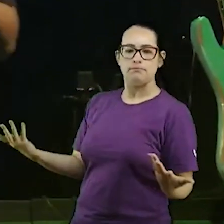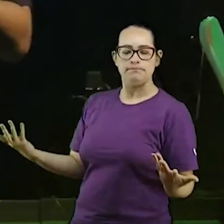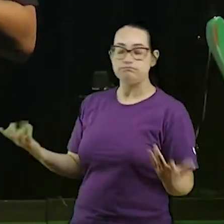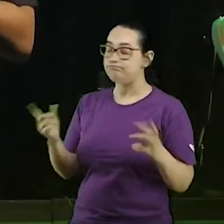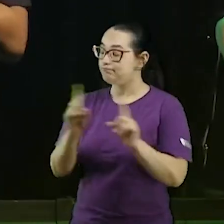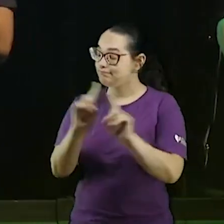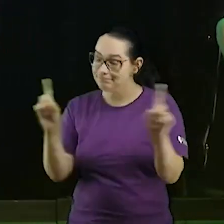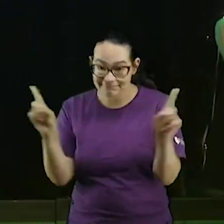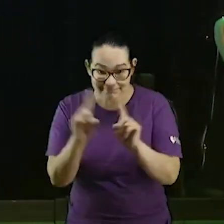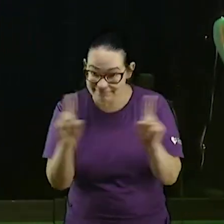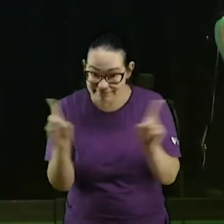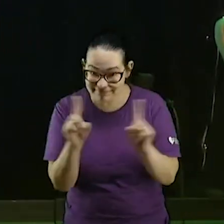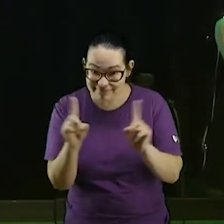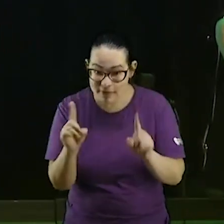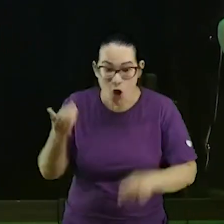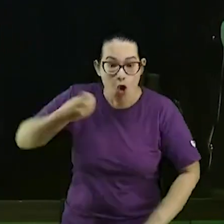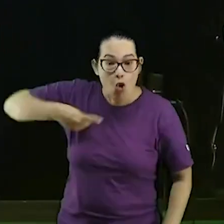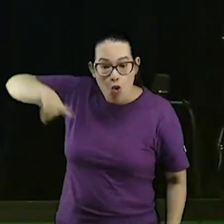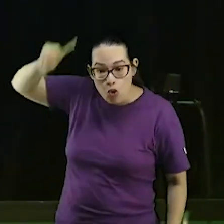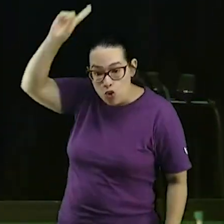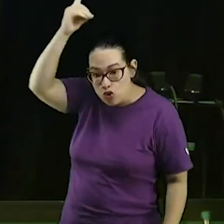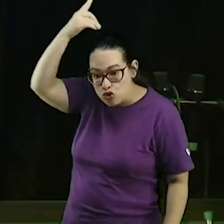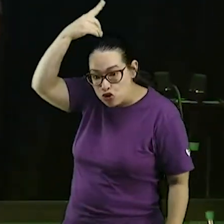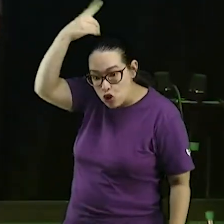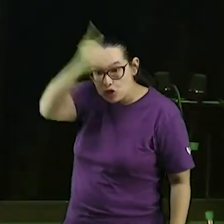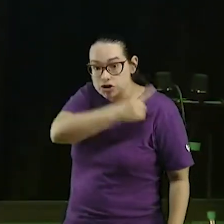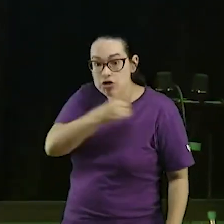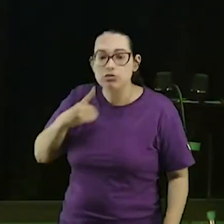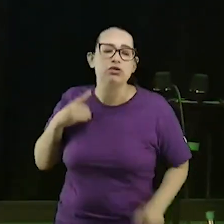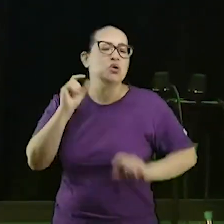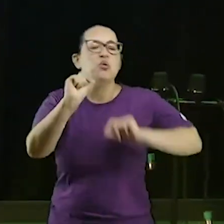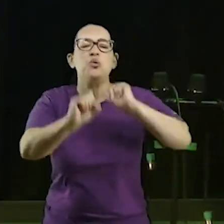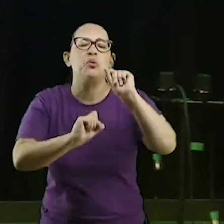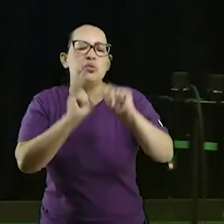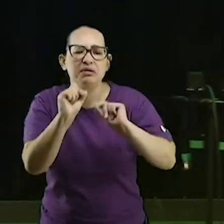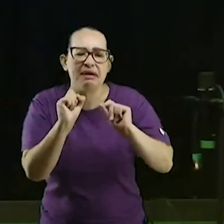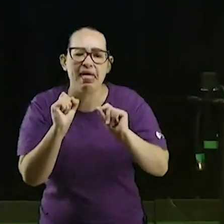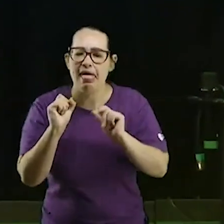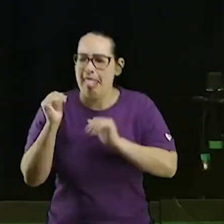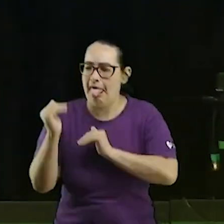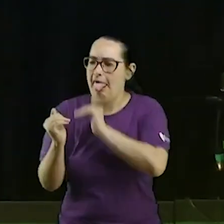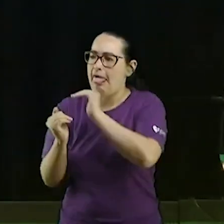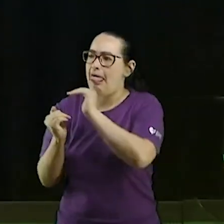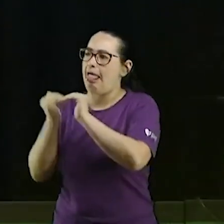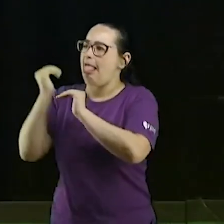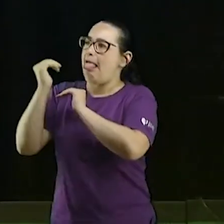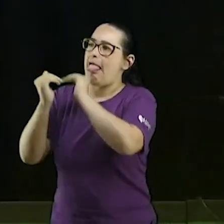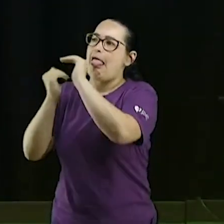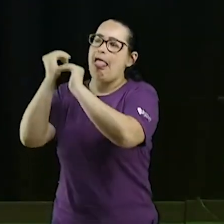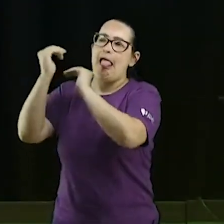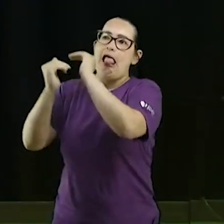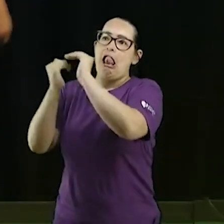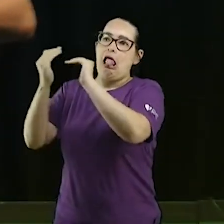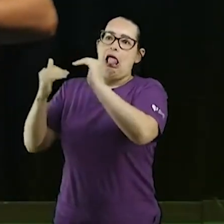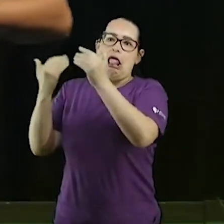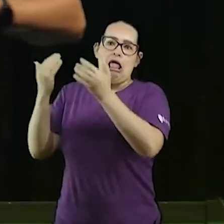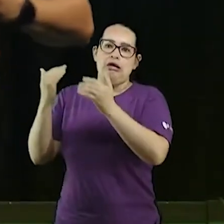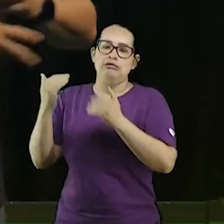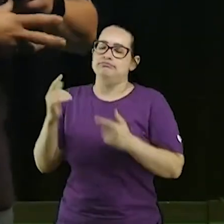O dom da diaconia é um dom que não se autopromove. O diácono ele é